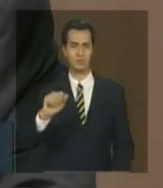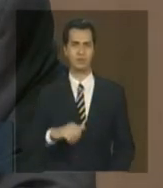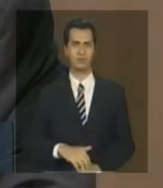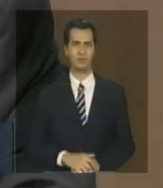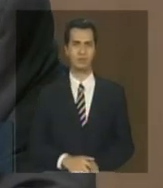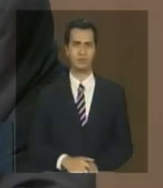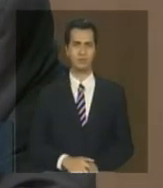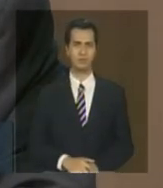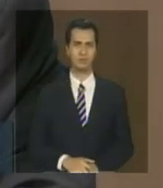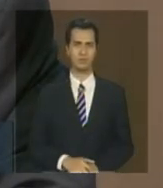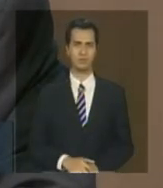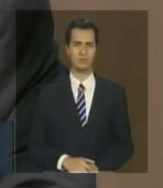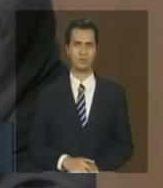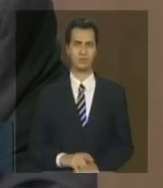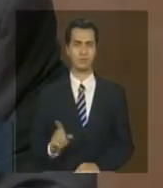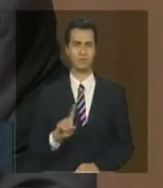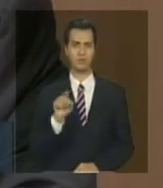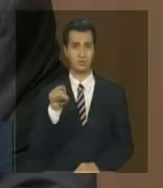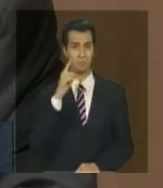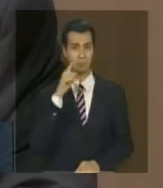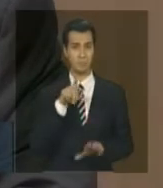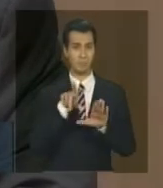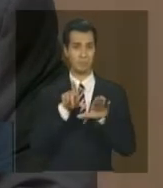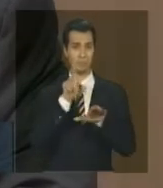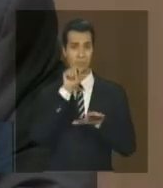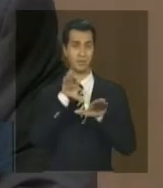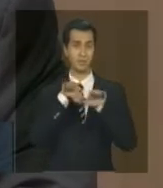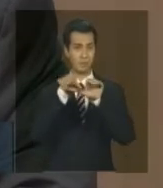não aí é Pantanal você abriu Pantanal